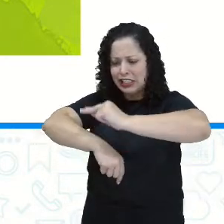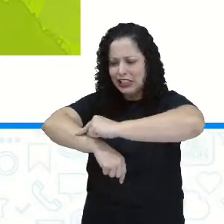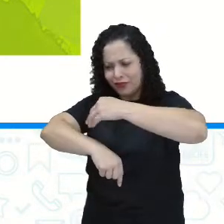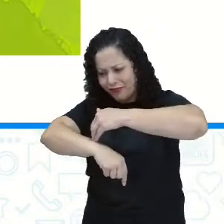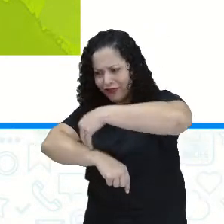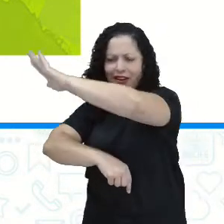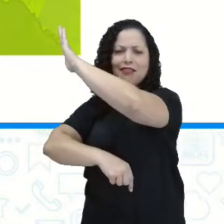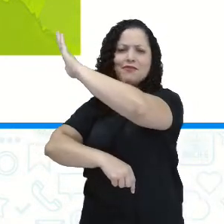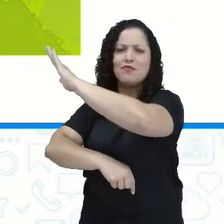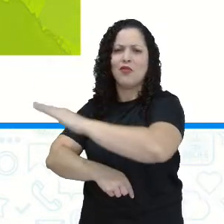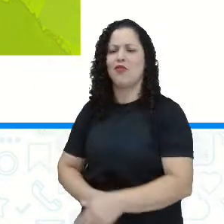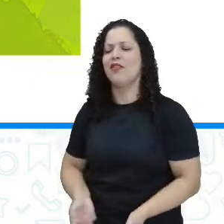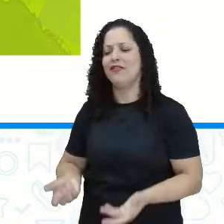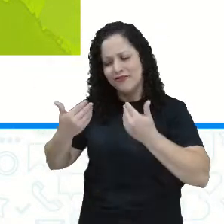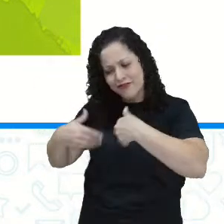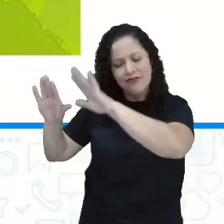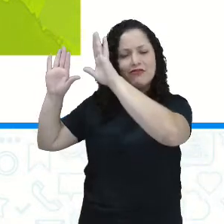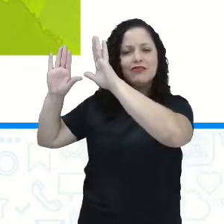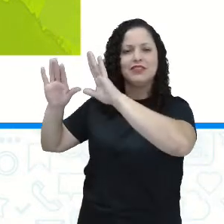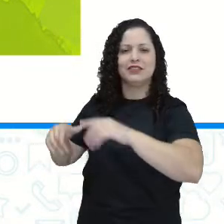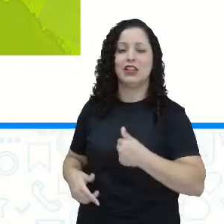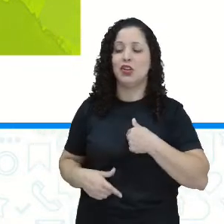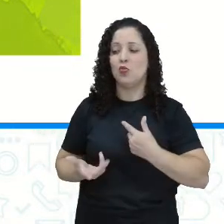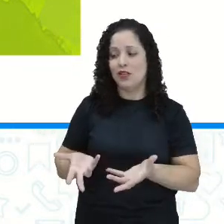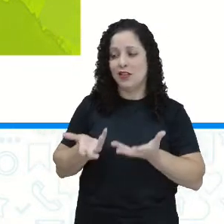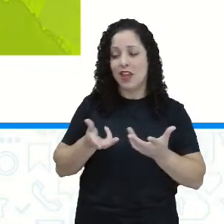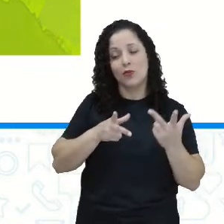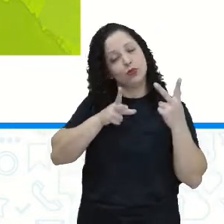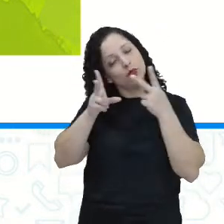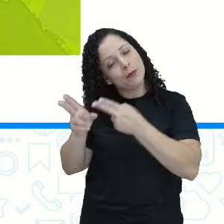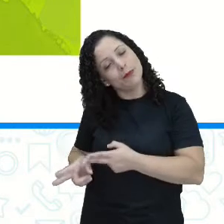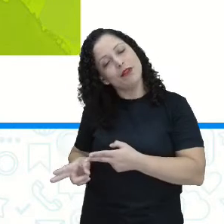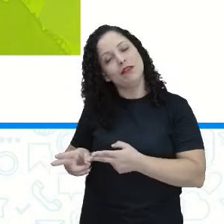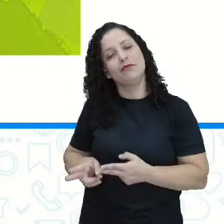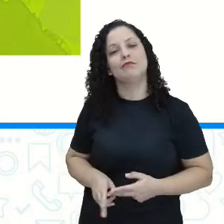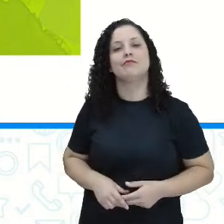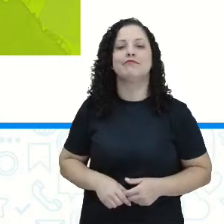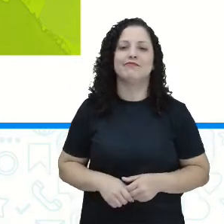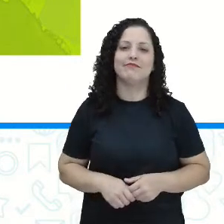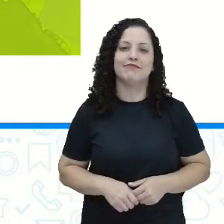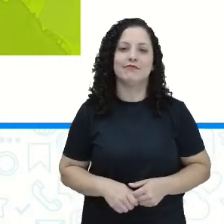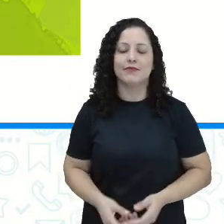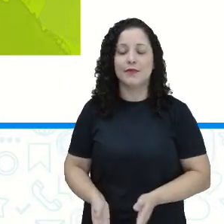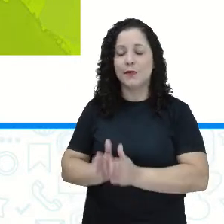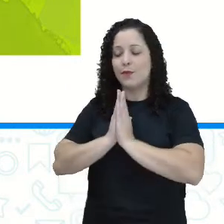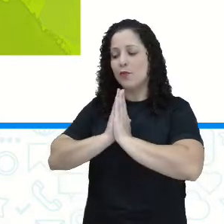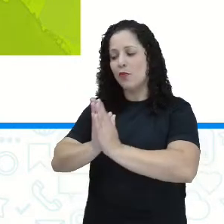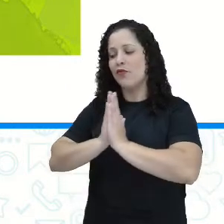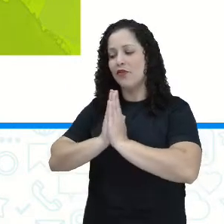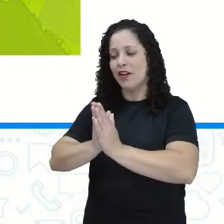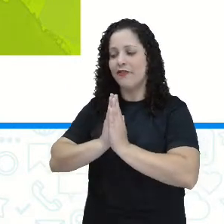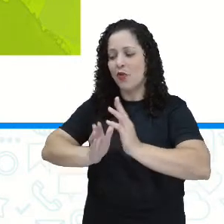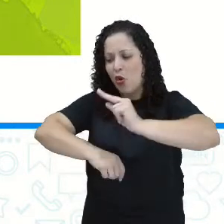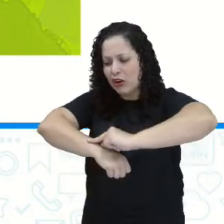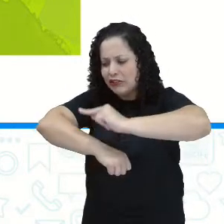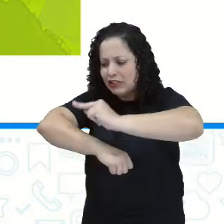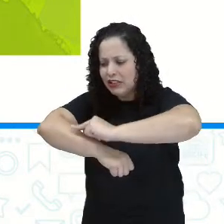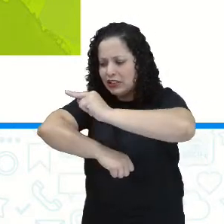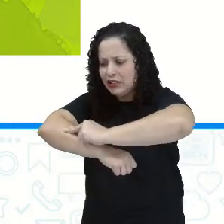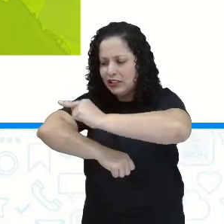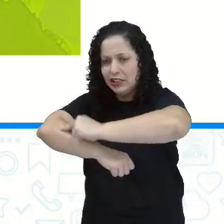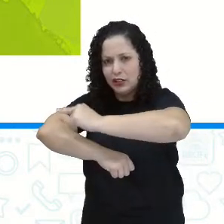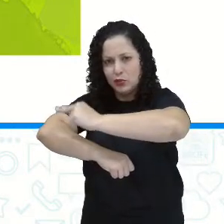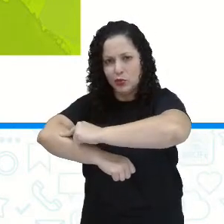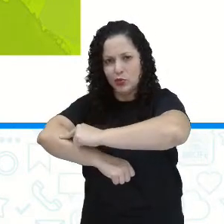Leve embora seu Cricri, que só vem me atrapalhar. Por favor, meu Senhor Grilo, me